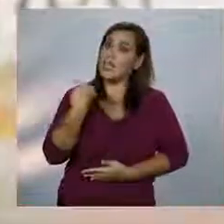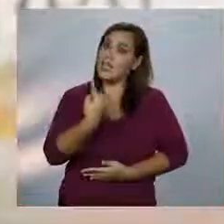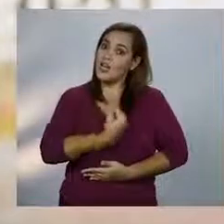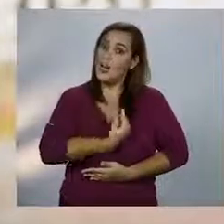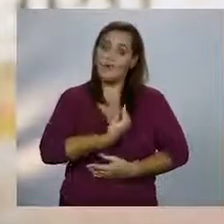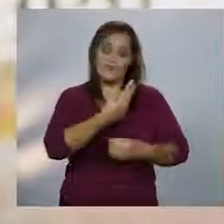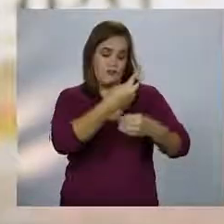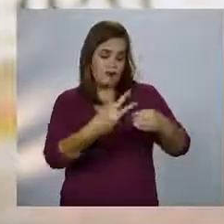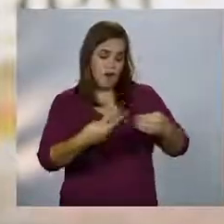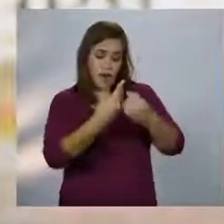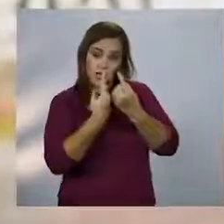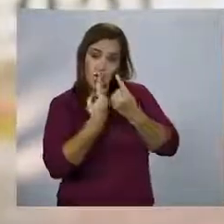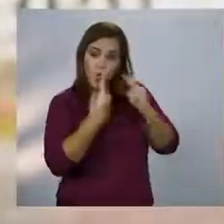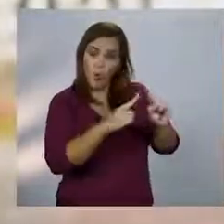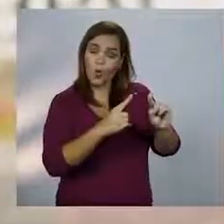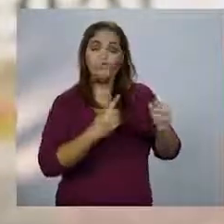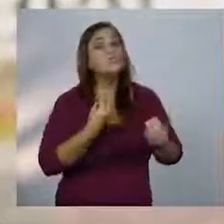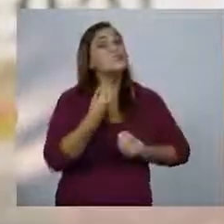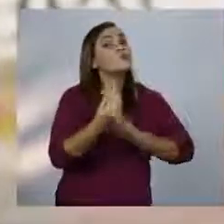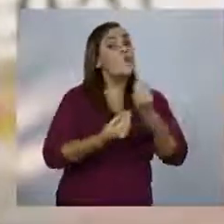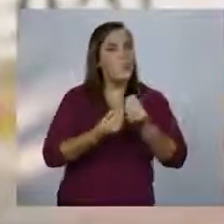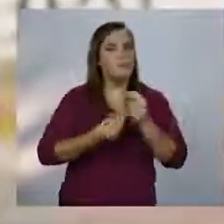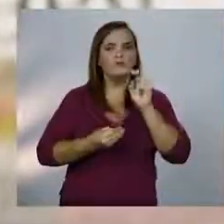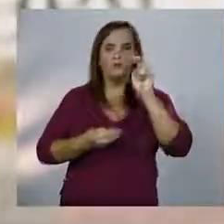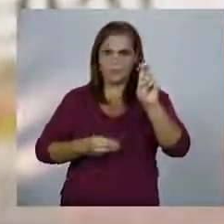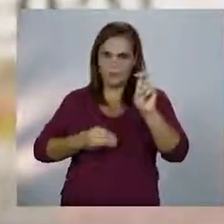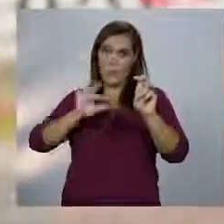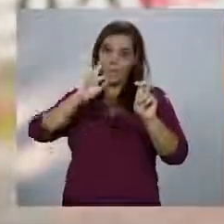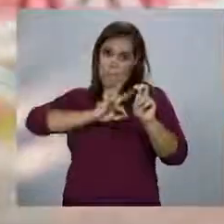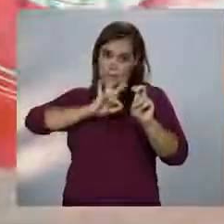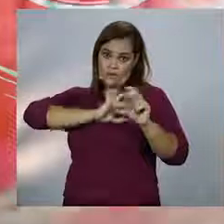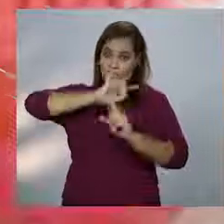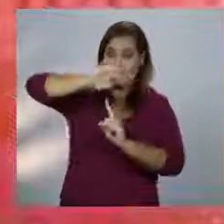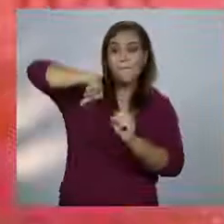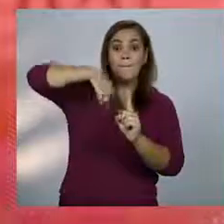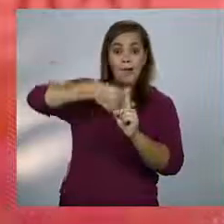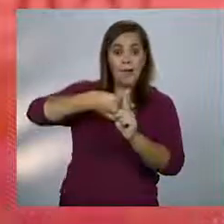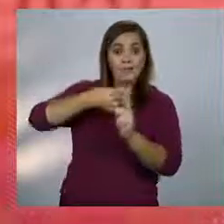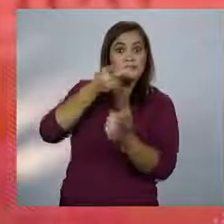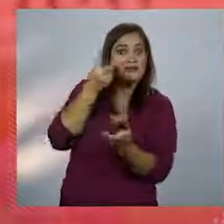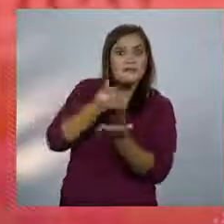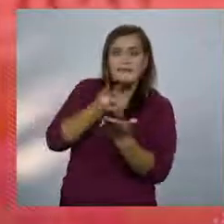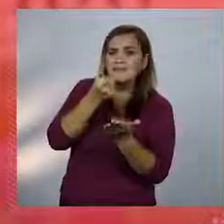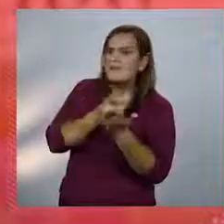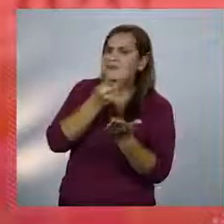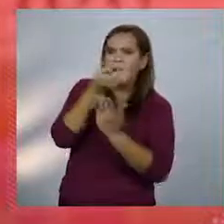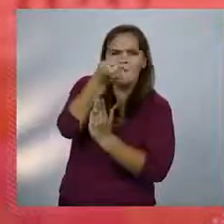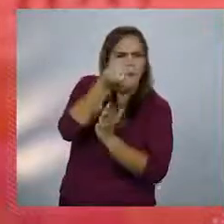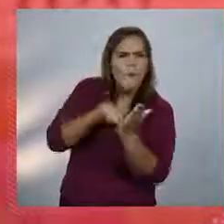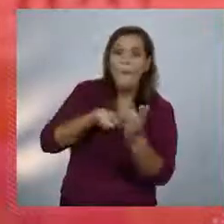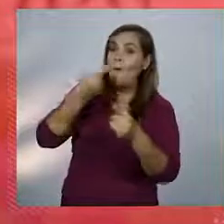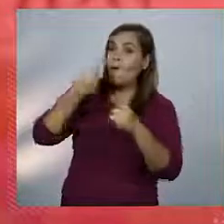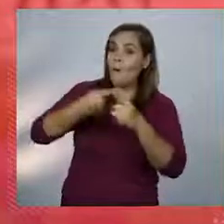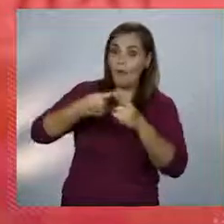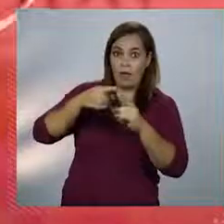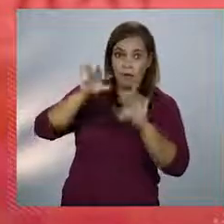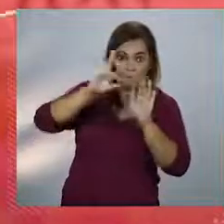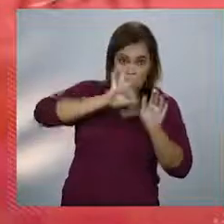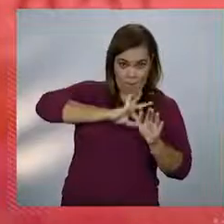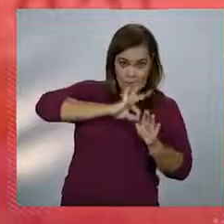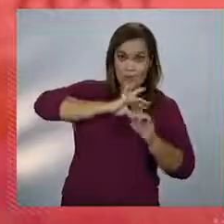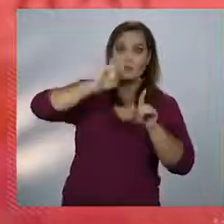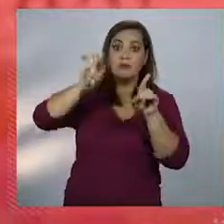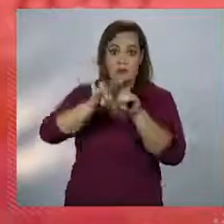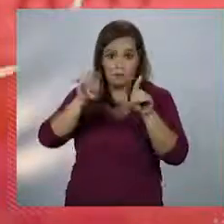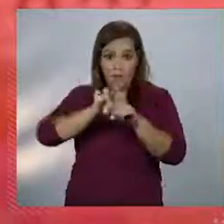Nós vamos combater a violência em cinco frentes. Mais policiamento, fazer concursos regulares pra ir completando